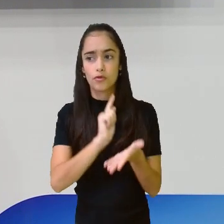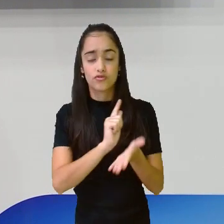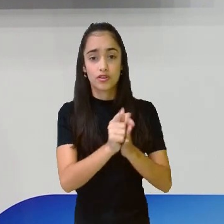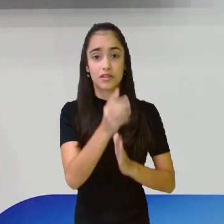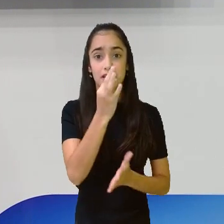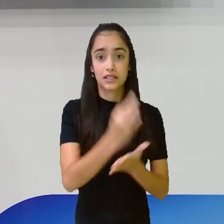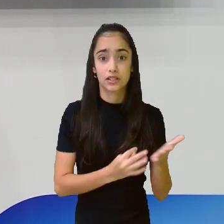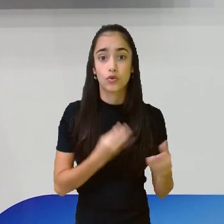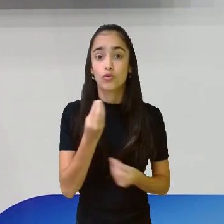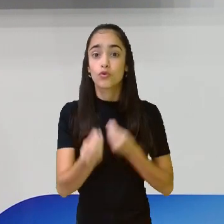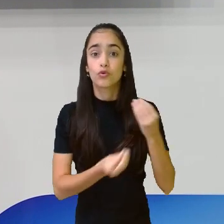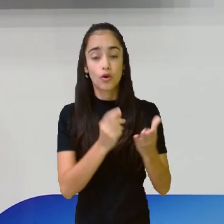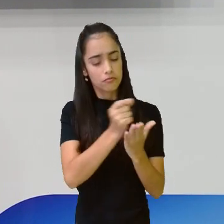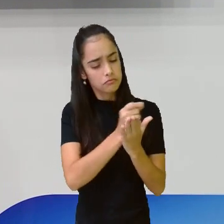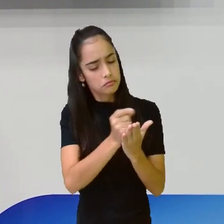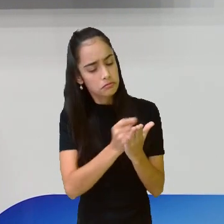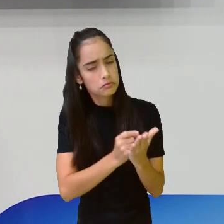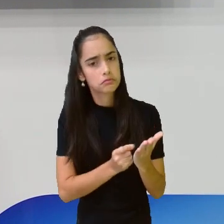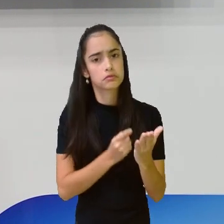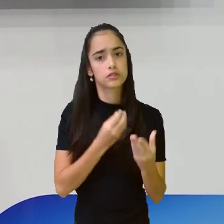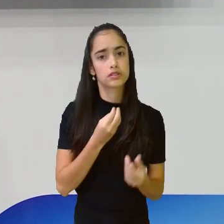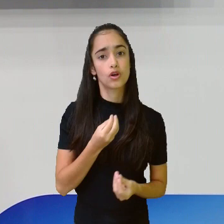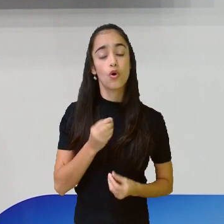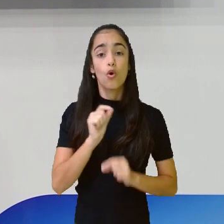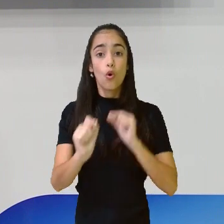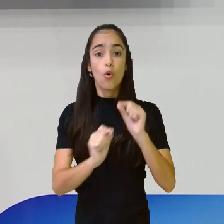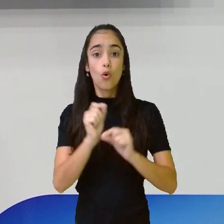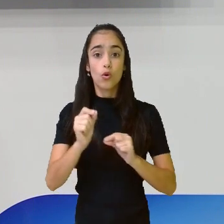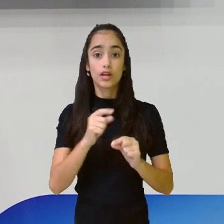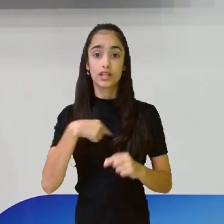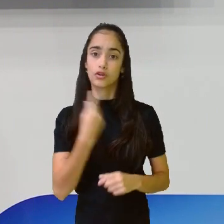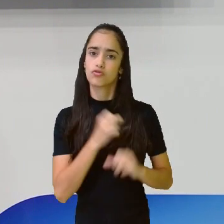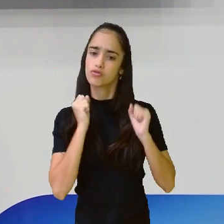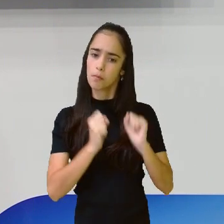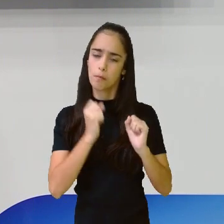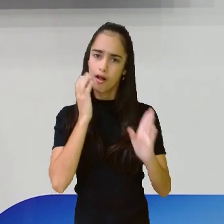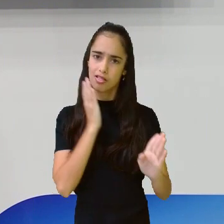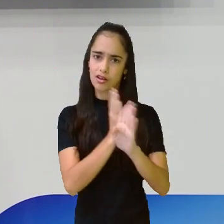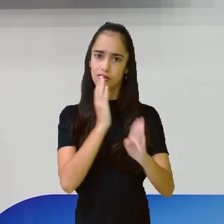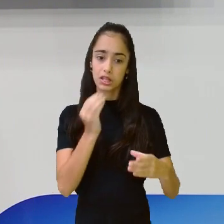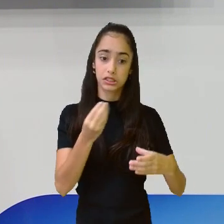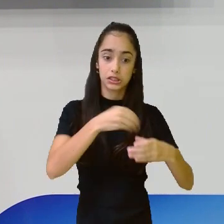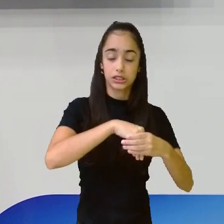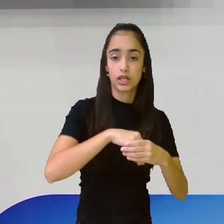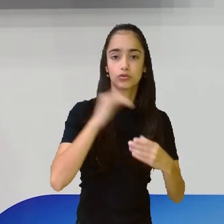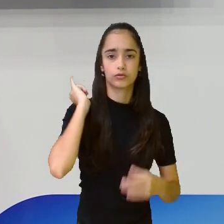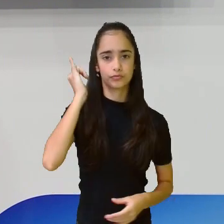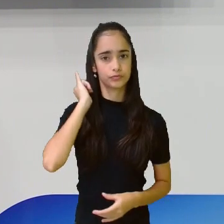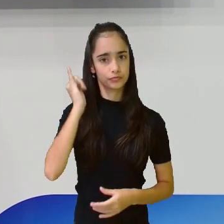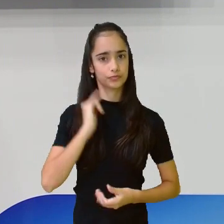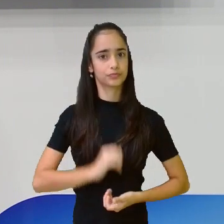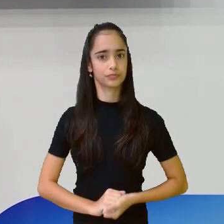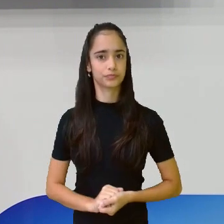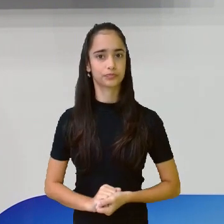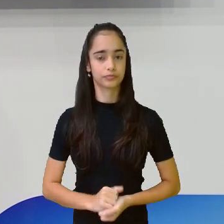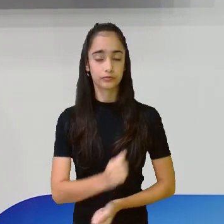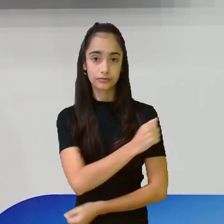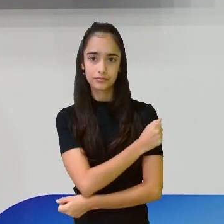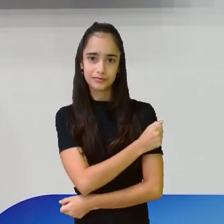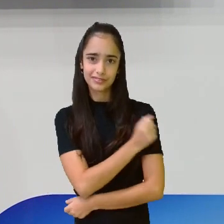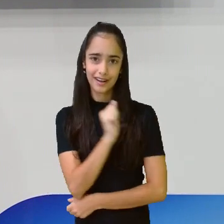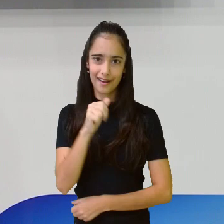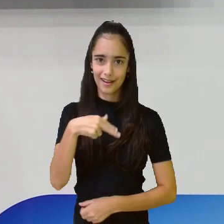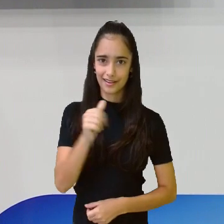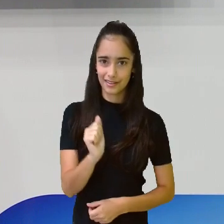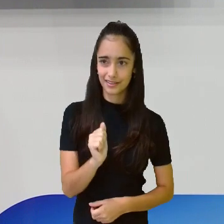como é escrito, quais são os elementos encontrados nesse tipo de gênero textual. A Ana falou aí que gostou muito